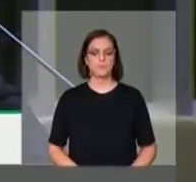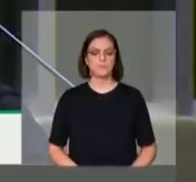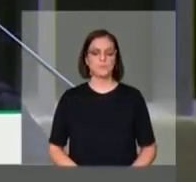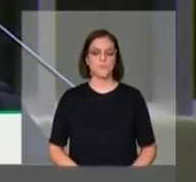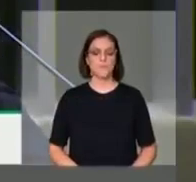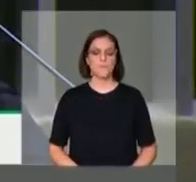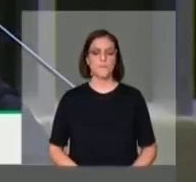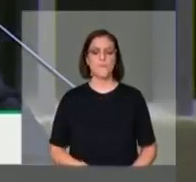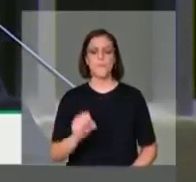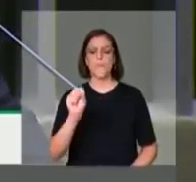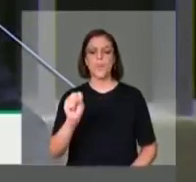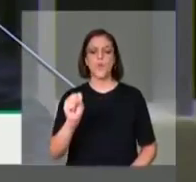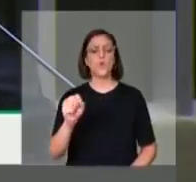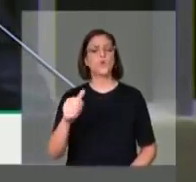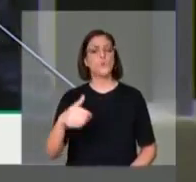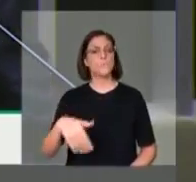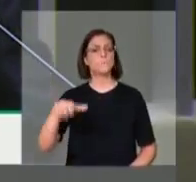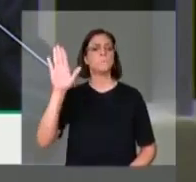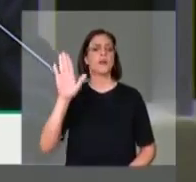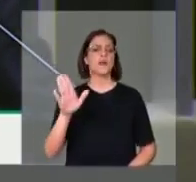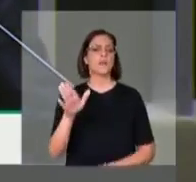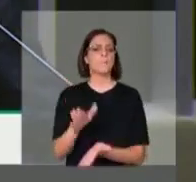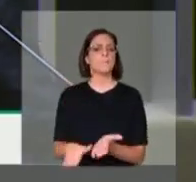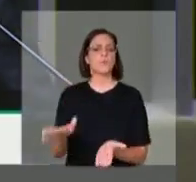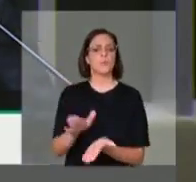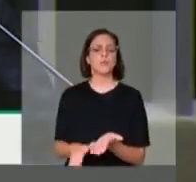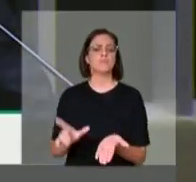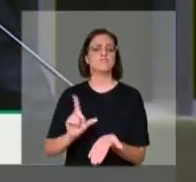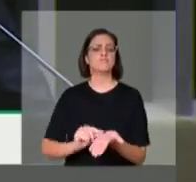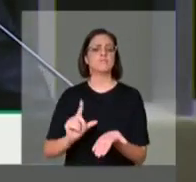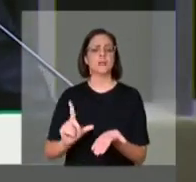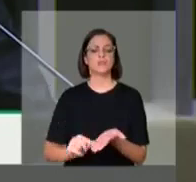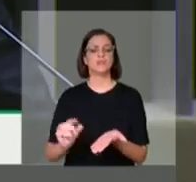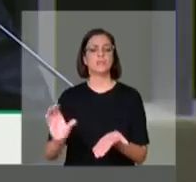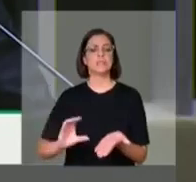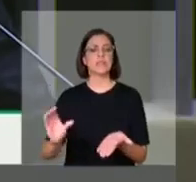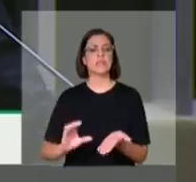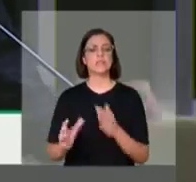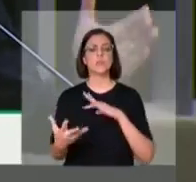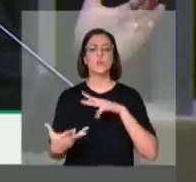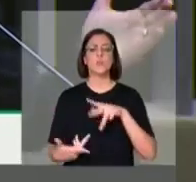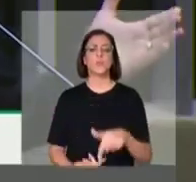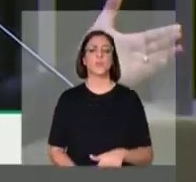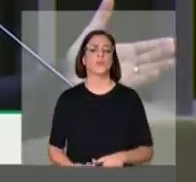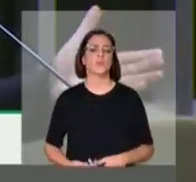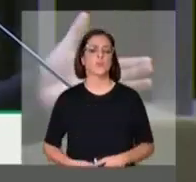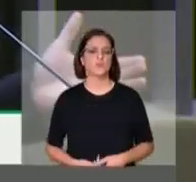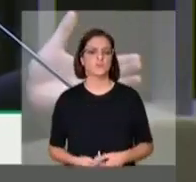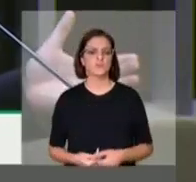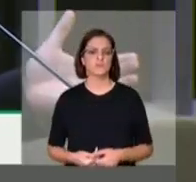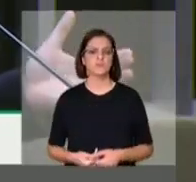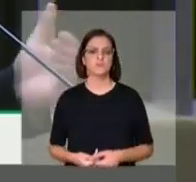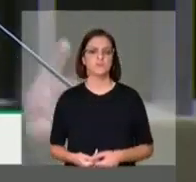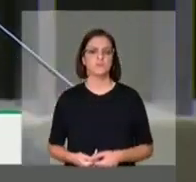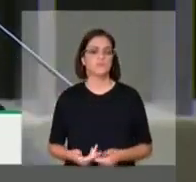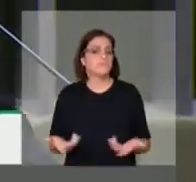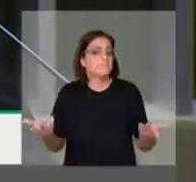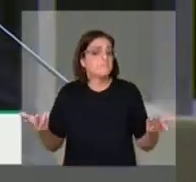que mais publicam artigos científicos no mundo. Não pode ser coincidência.